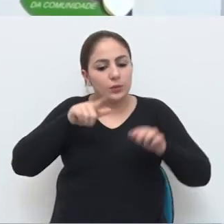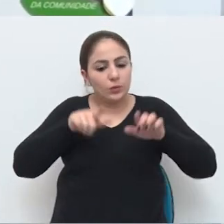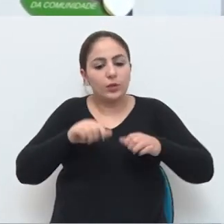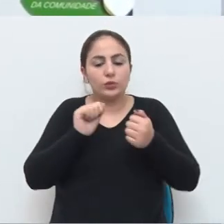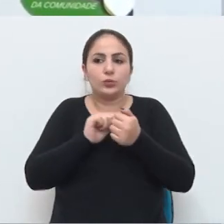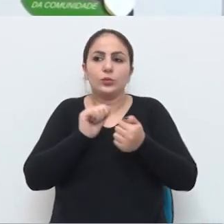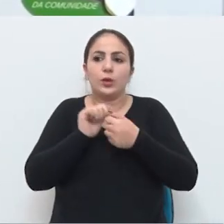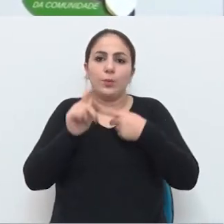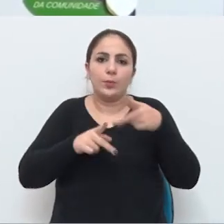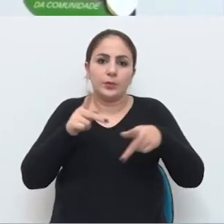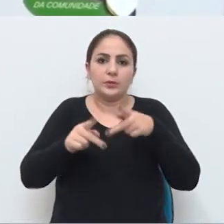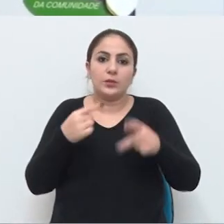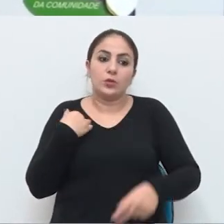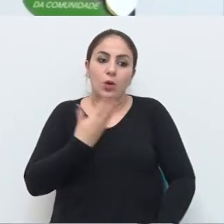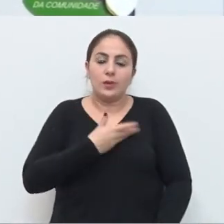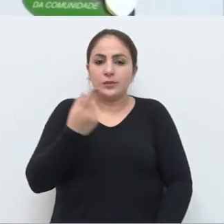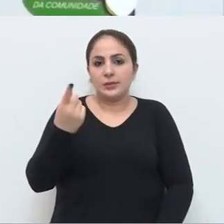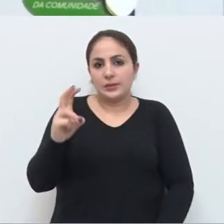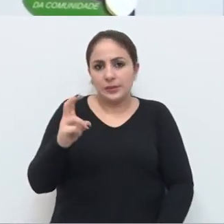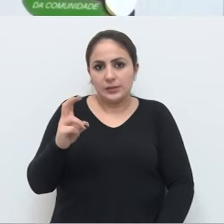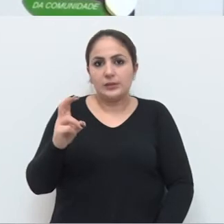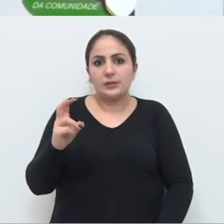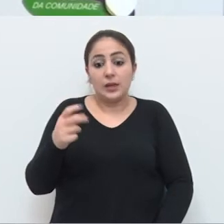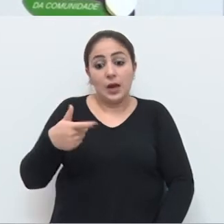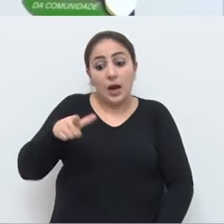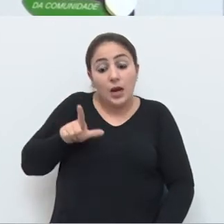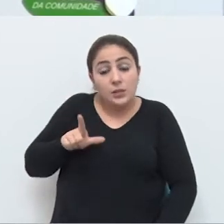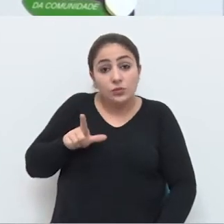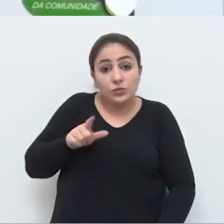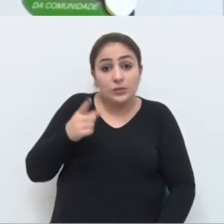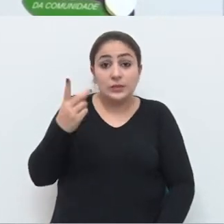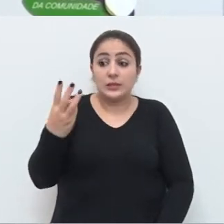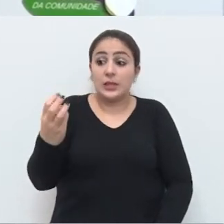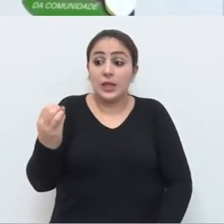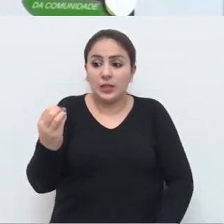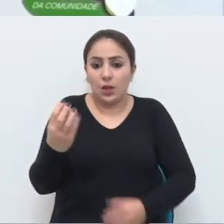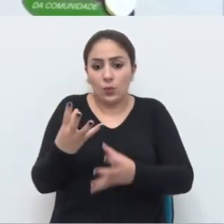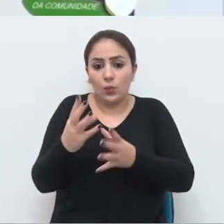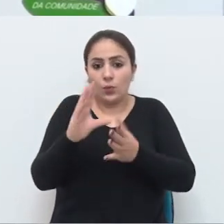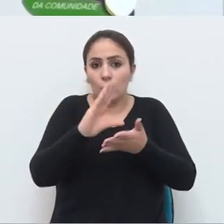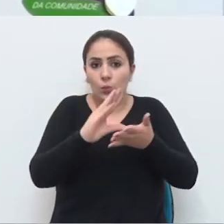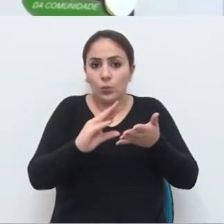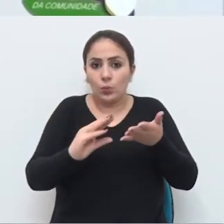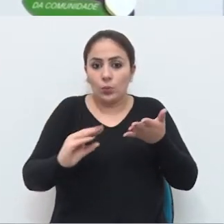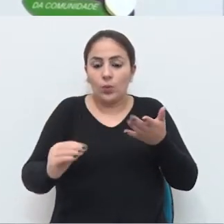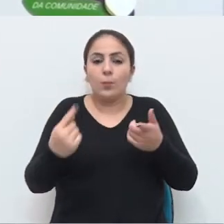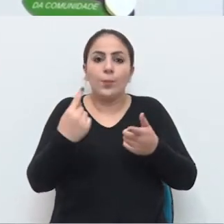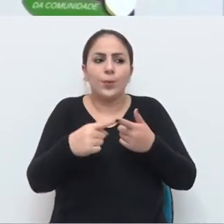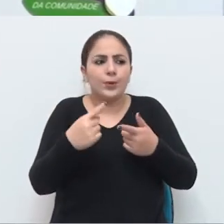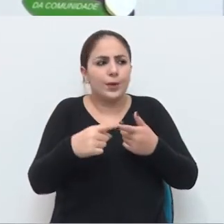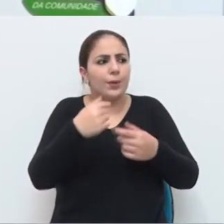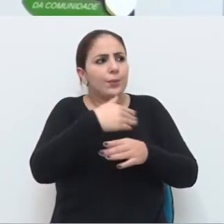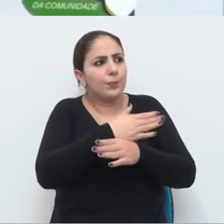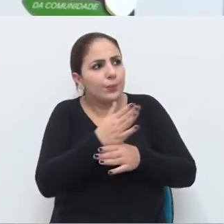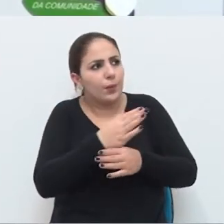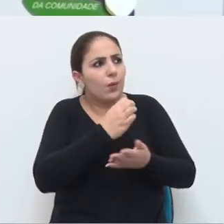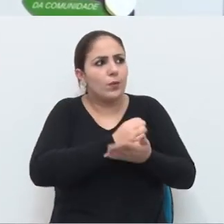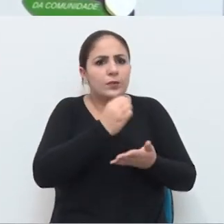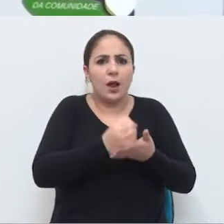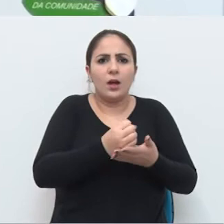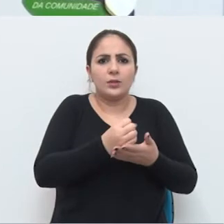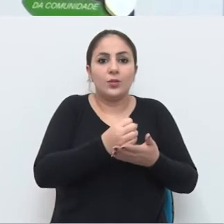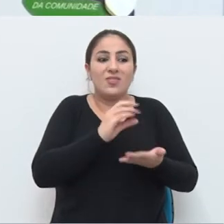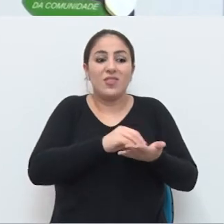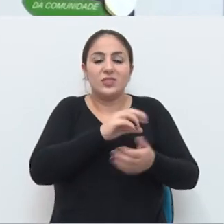espaço com a população. Somos 15, éramos 30, e com um tempo, por motivo dessa prorrogação, desse